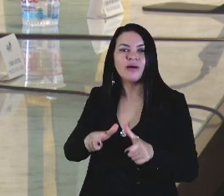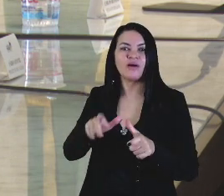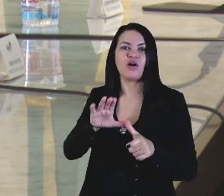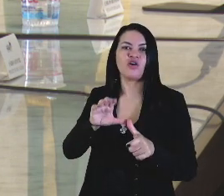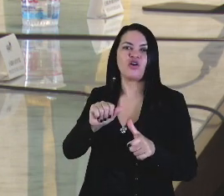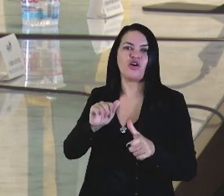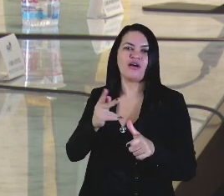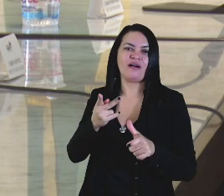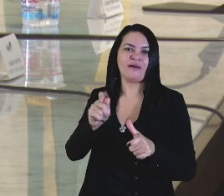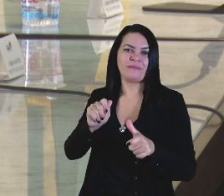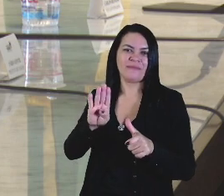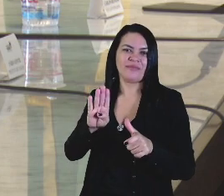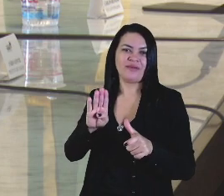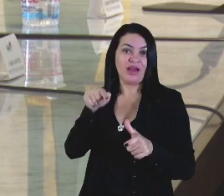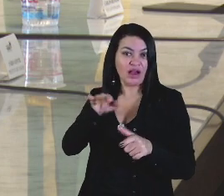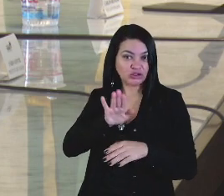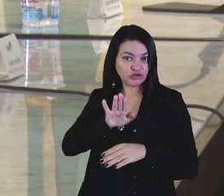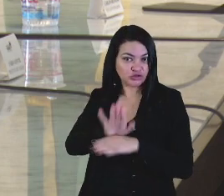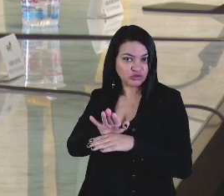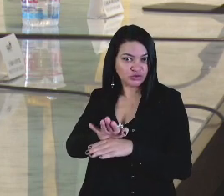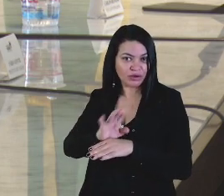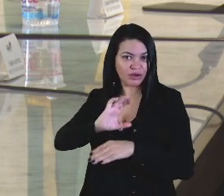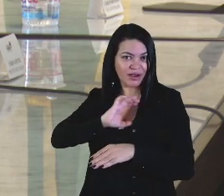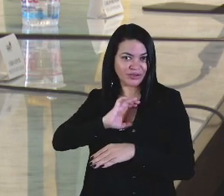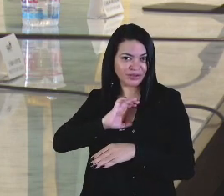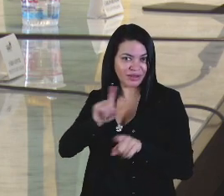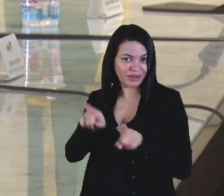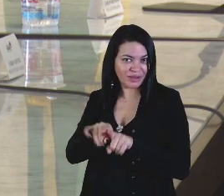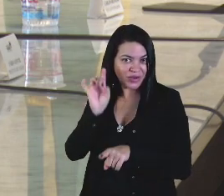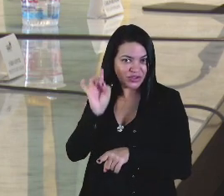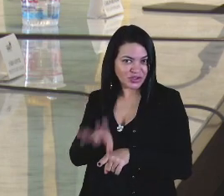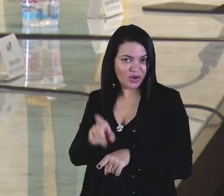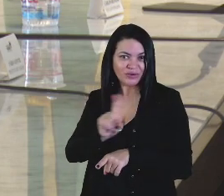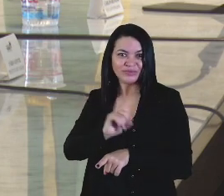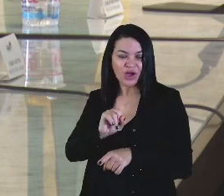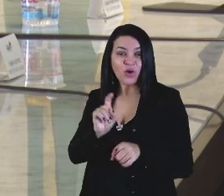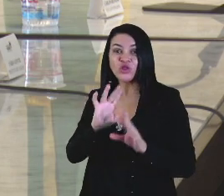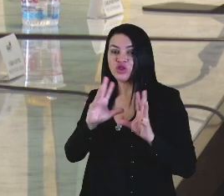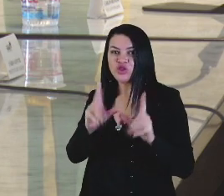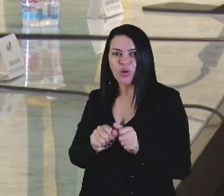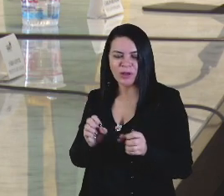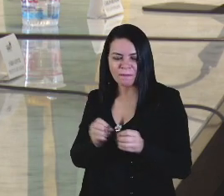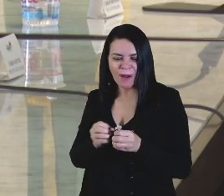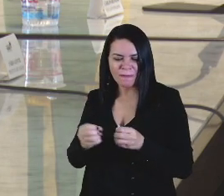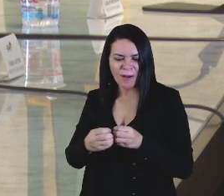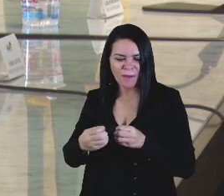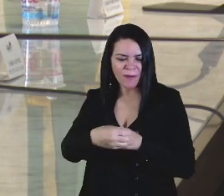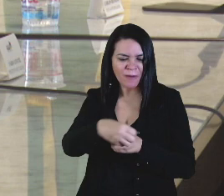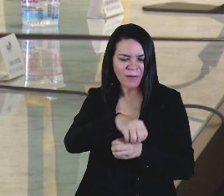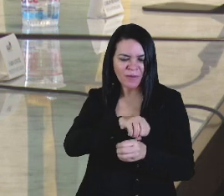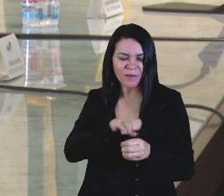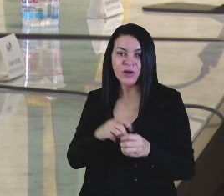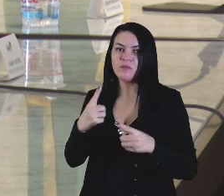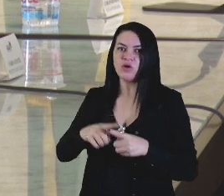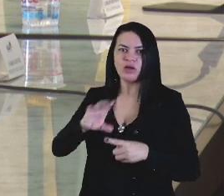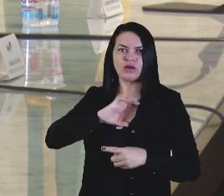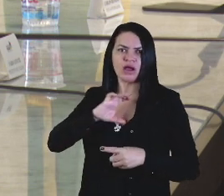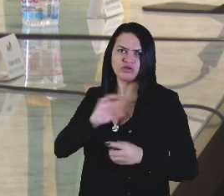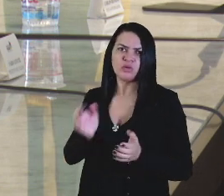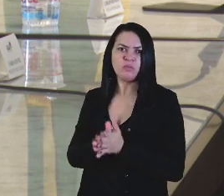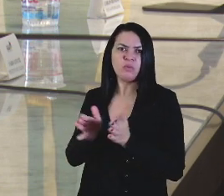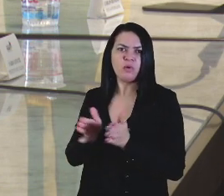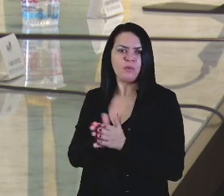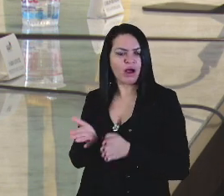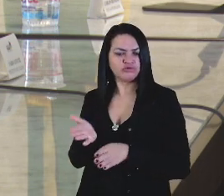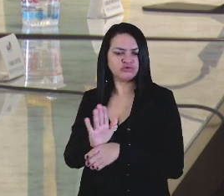que você não ajuda, nesse momento, só a cidade de Caxias, mas todas as cidades circunvizinhas das Caxias, por ser uma cidade de polo, ela abrange tudo isso. E